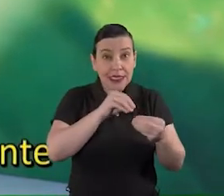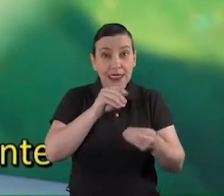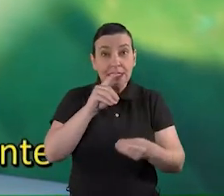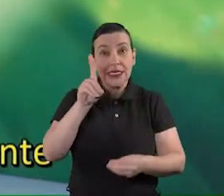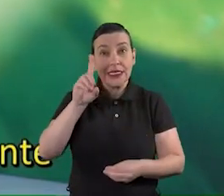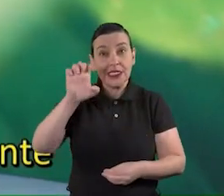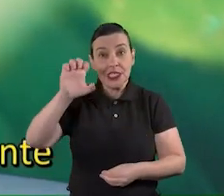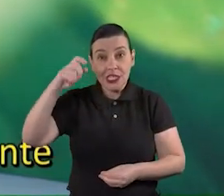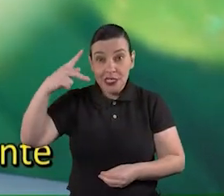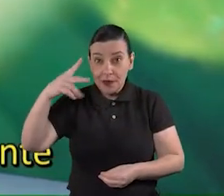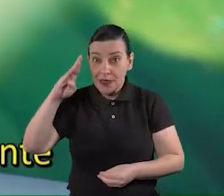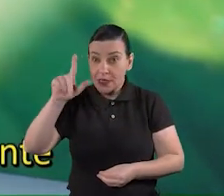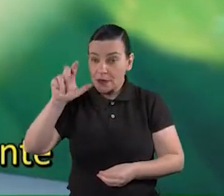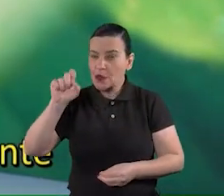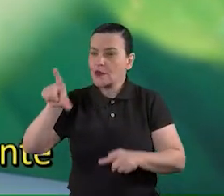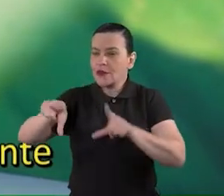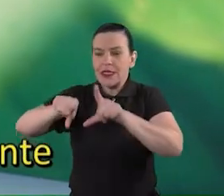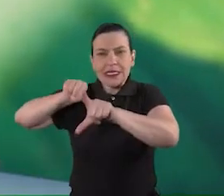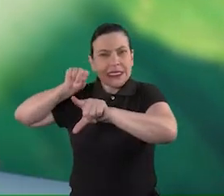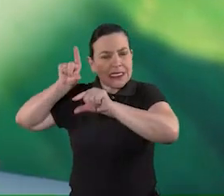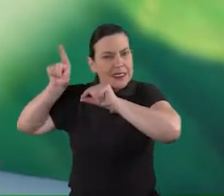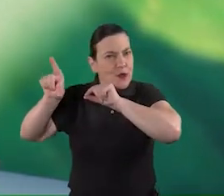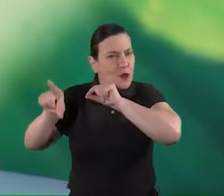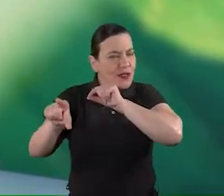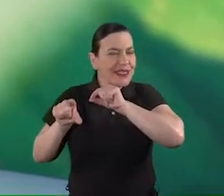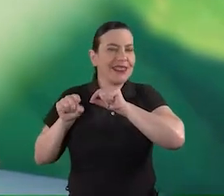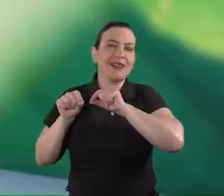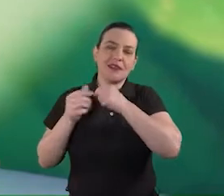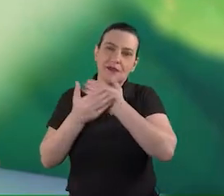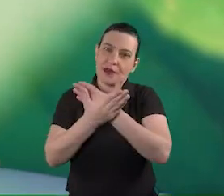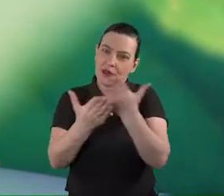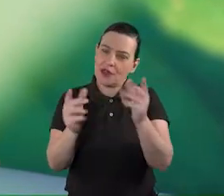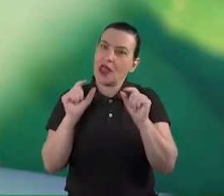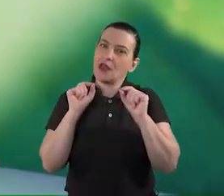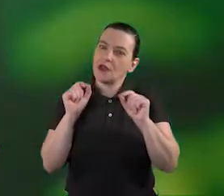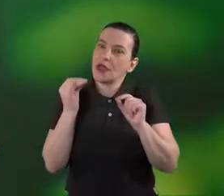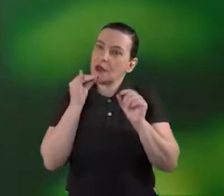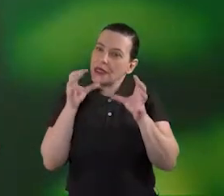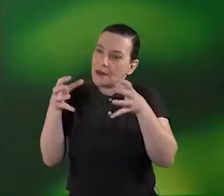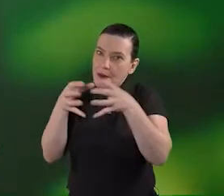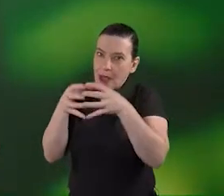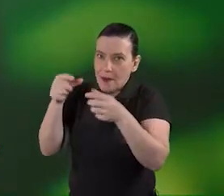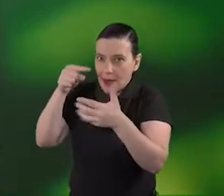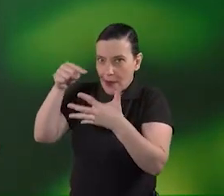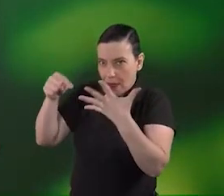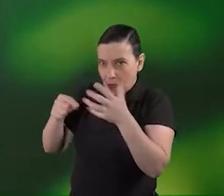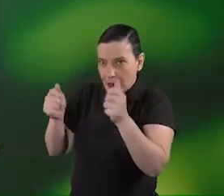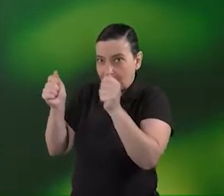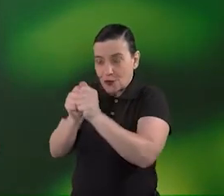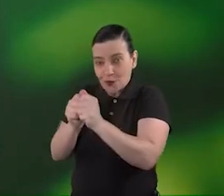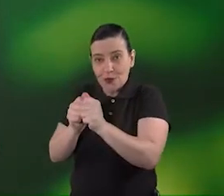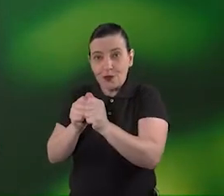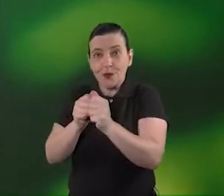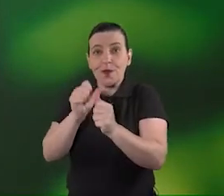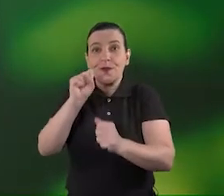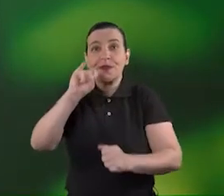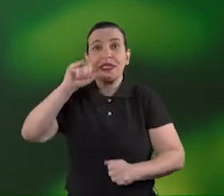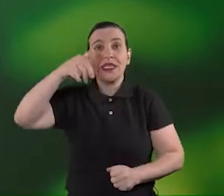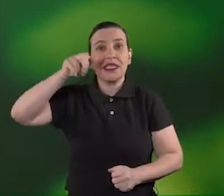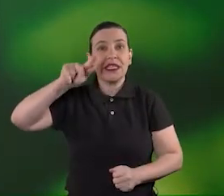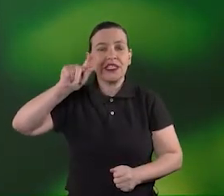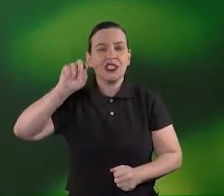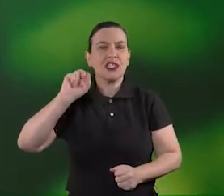os olhos foram escolhidos especificamente para suas propriedades em conjunto a sinergia é um princípio